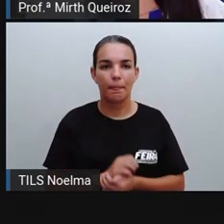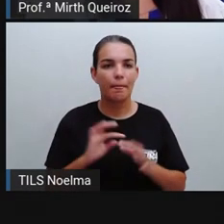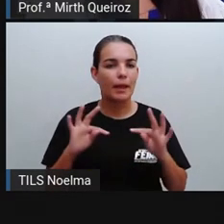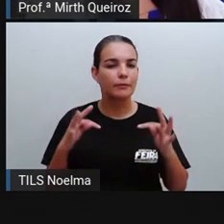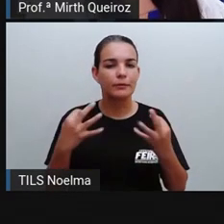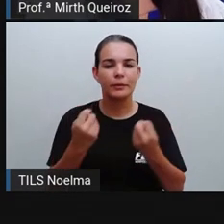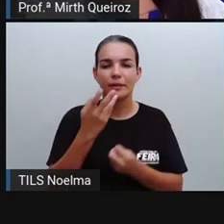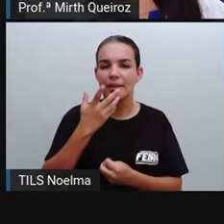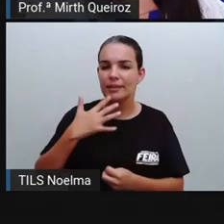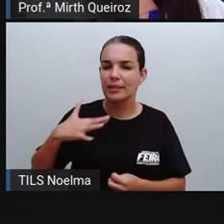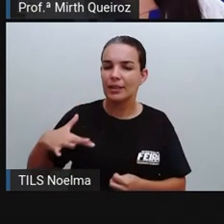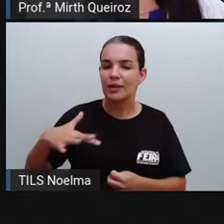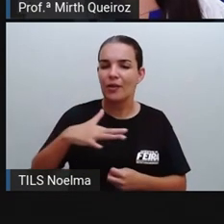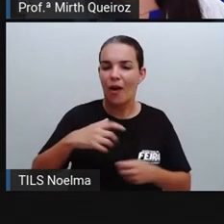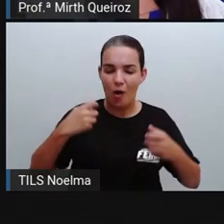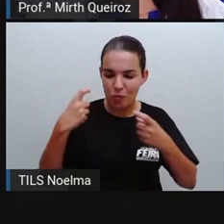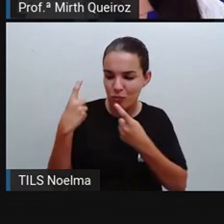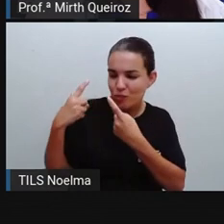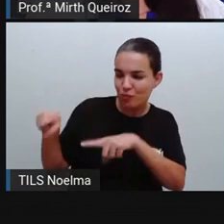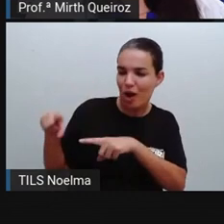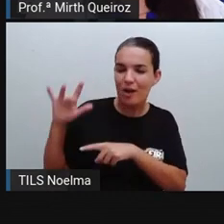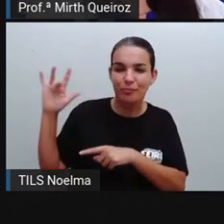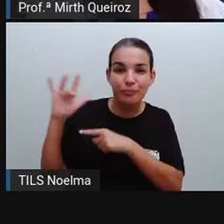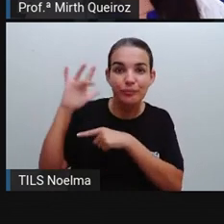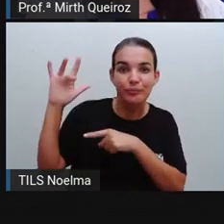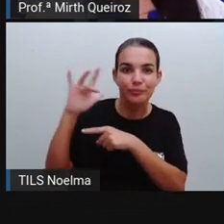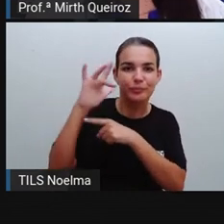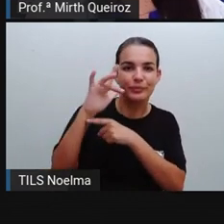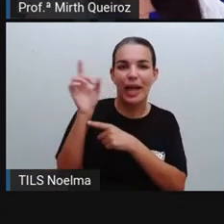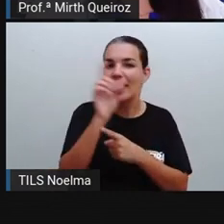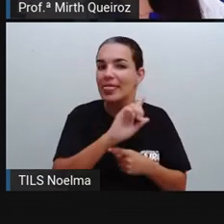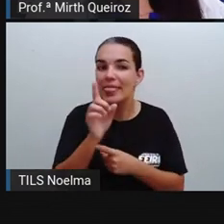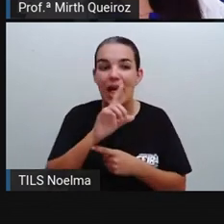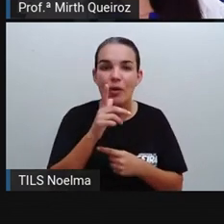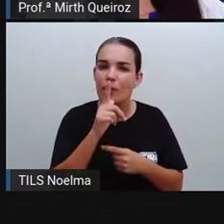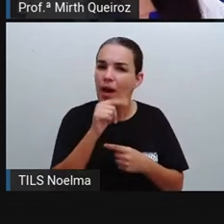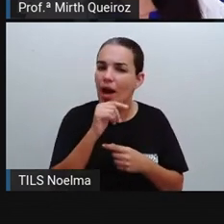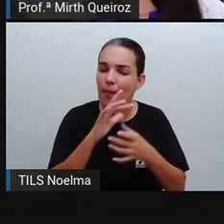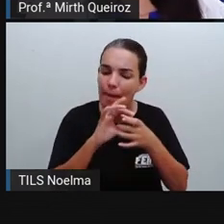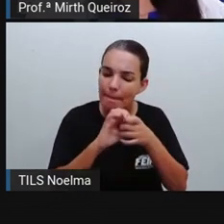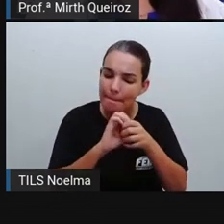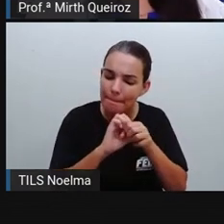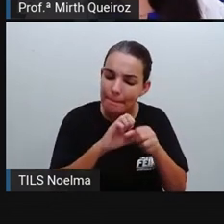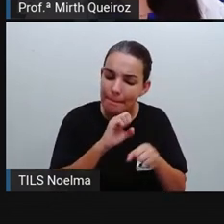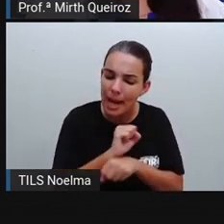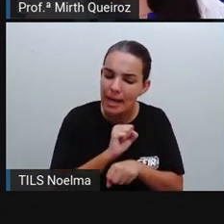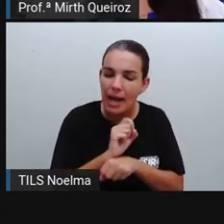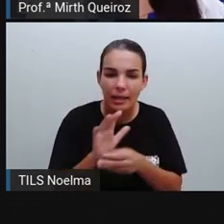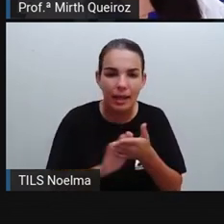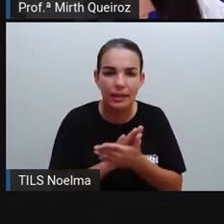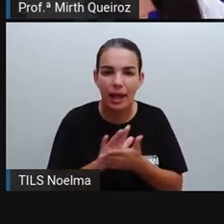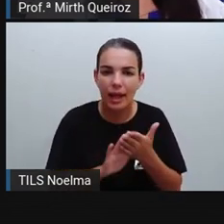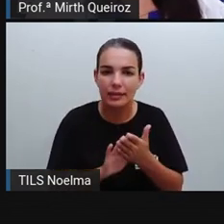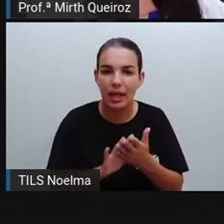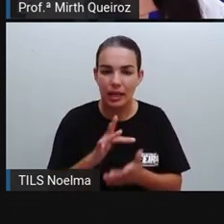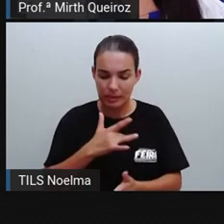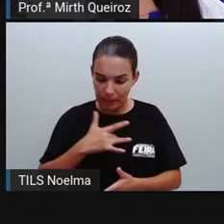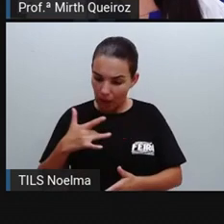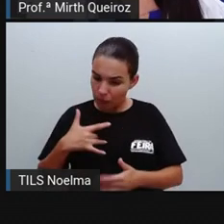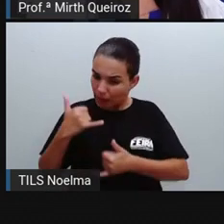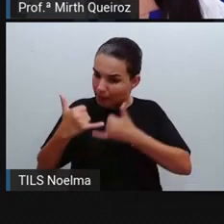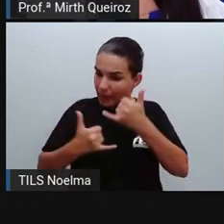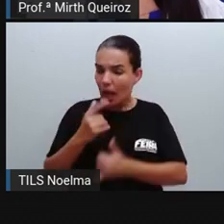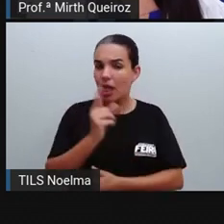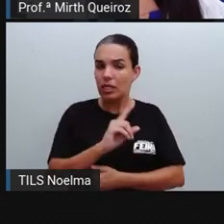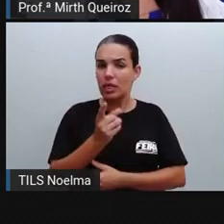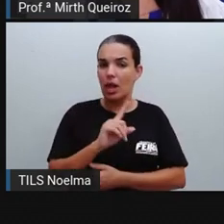Todas as crianças contra o mosquito. Então não deixe a água parada. Com saúde não se brinca. Fora mosquito,